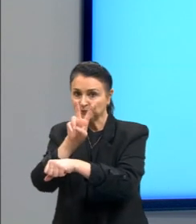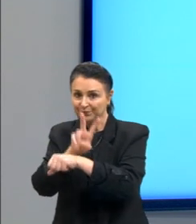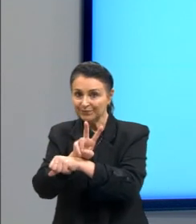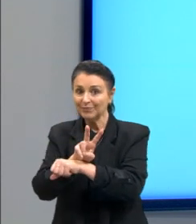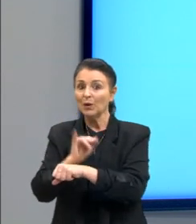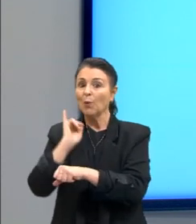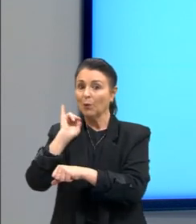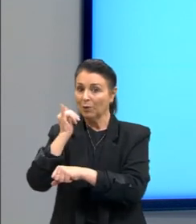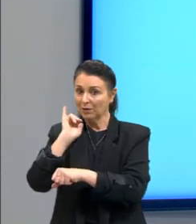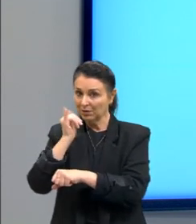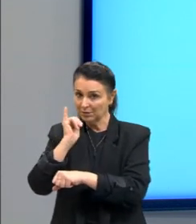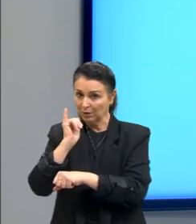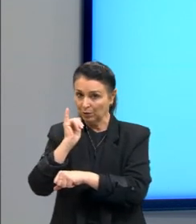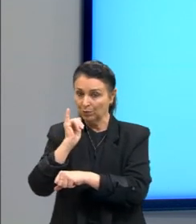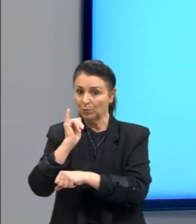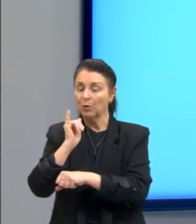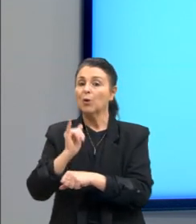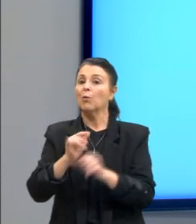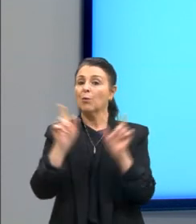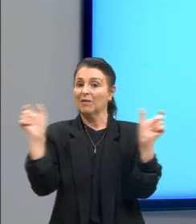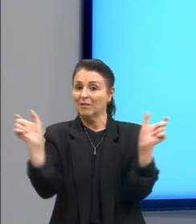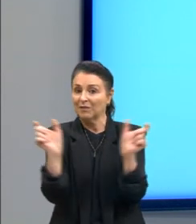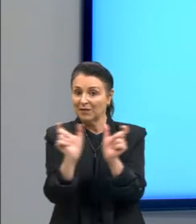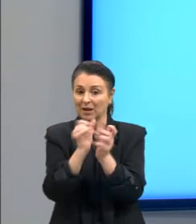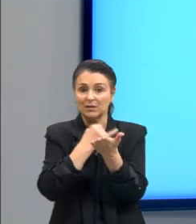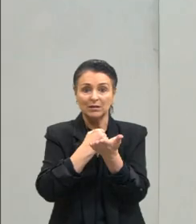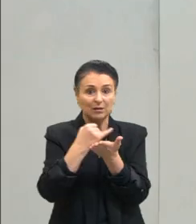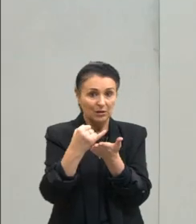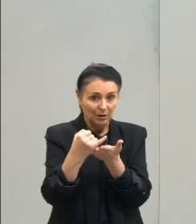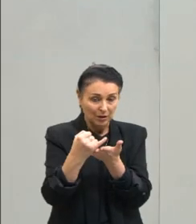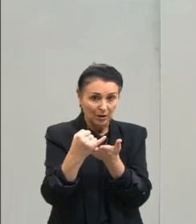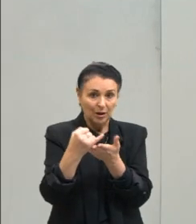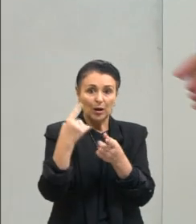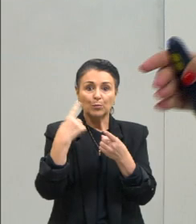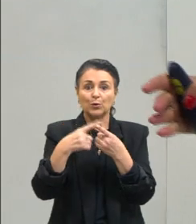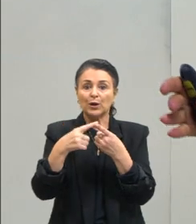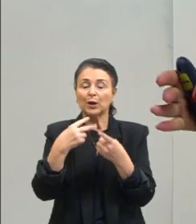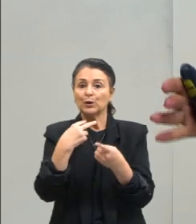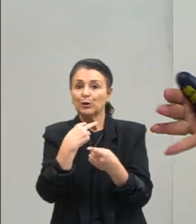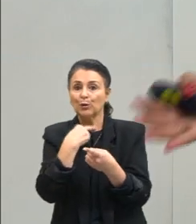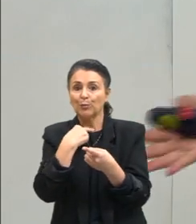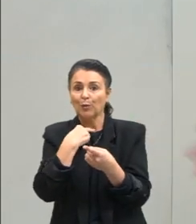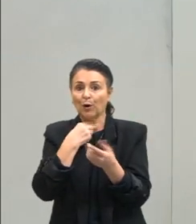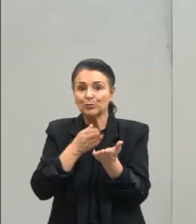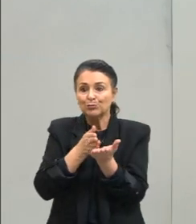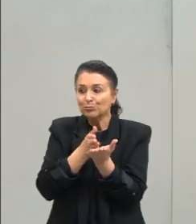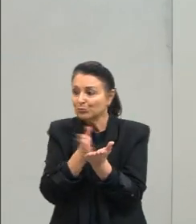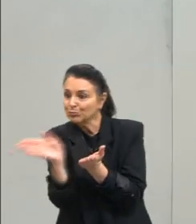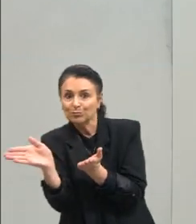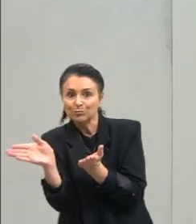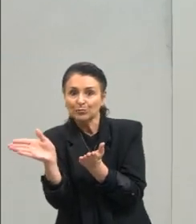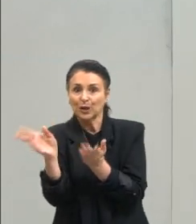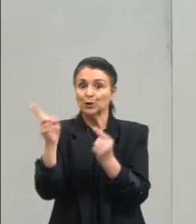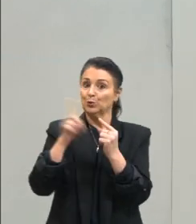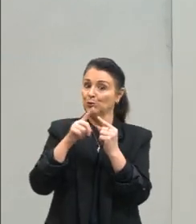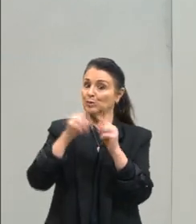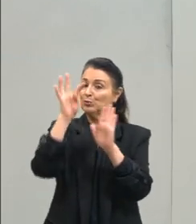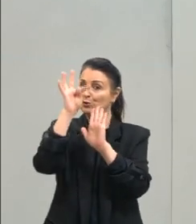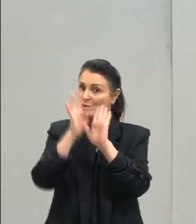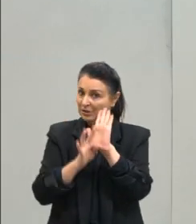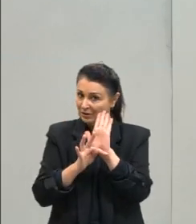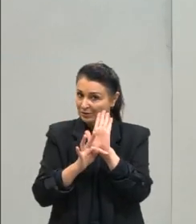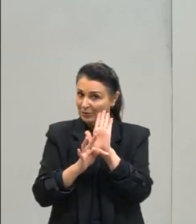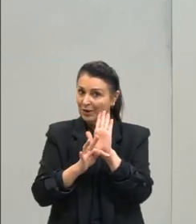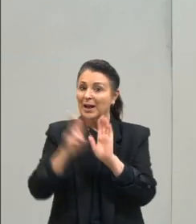narração com esse tipo de frase introdutória porque a gente não pode deslizar do tipo de texto né eu estou falando de um texto dissertativo